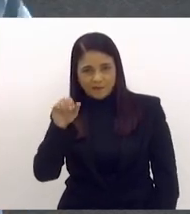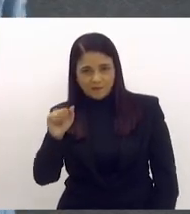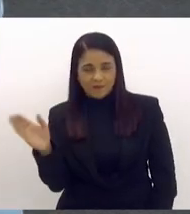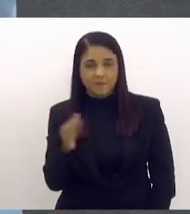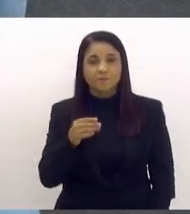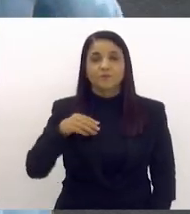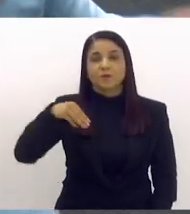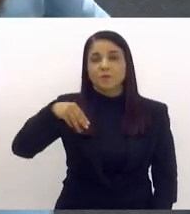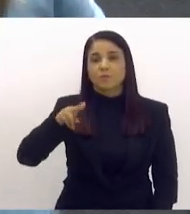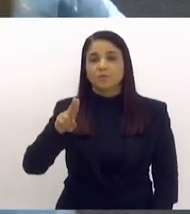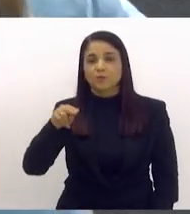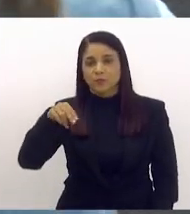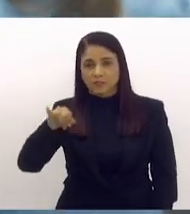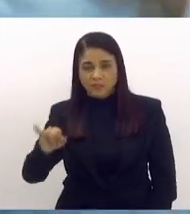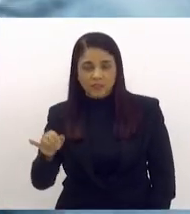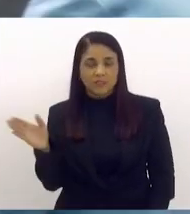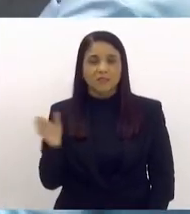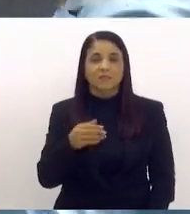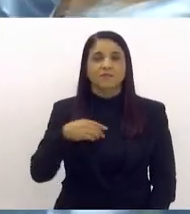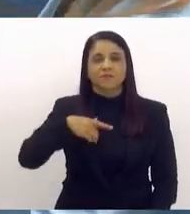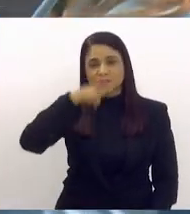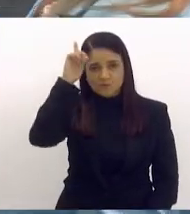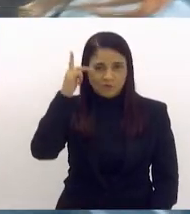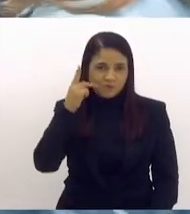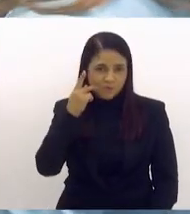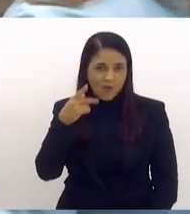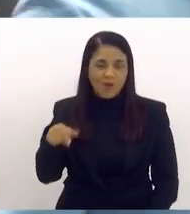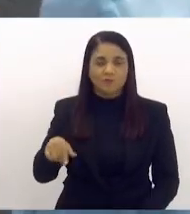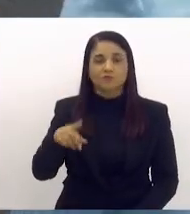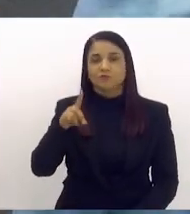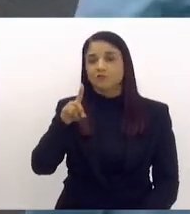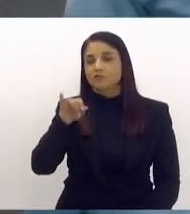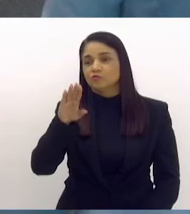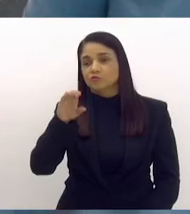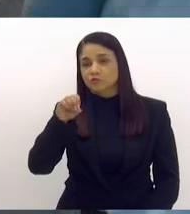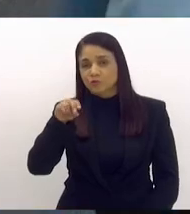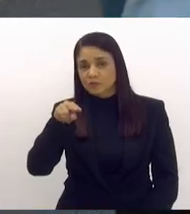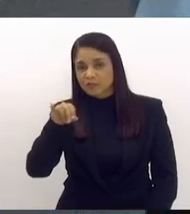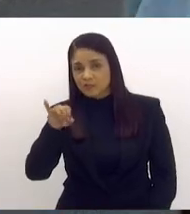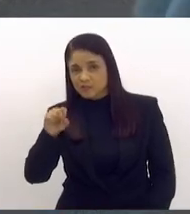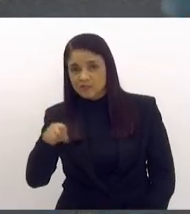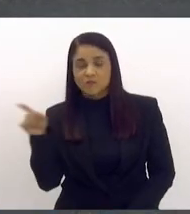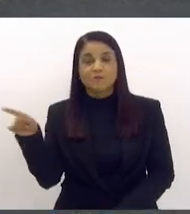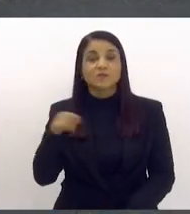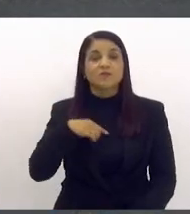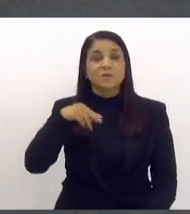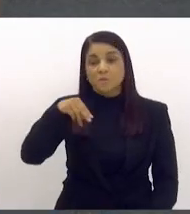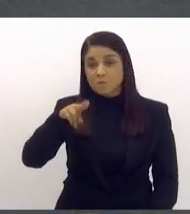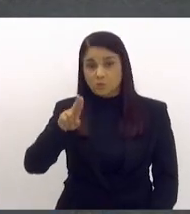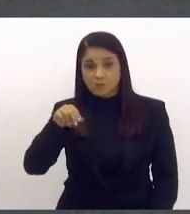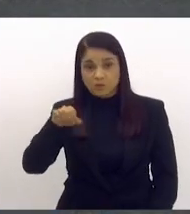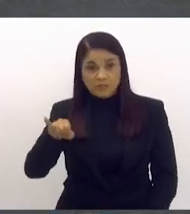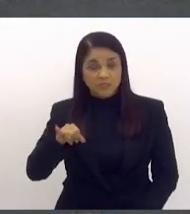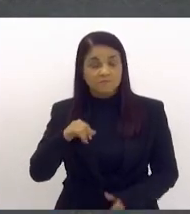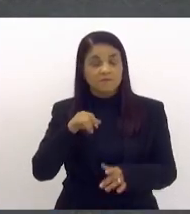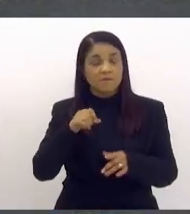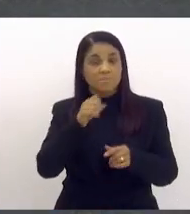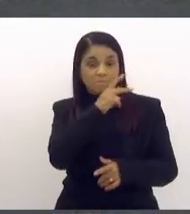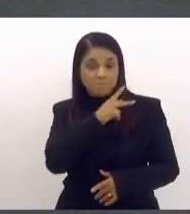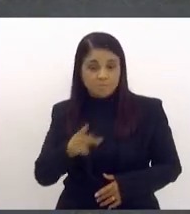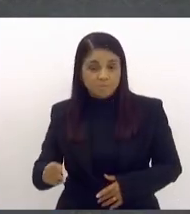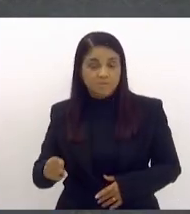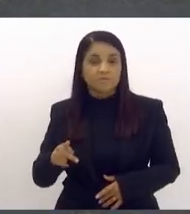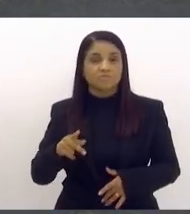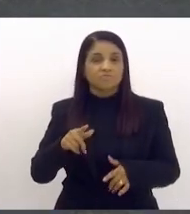presidente... Deputado Dionísio, deputado Munique, é presidente da Frente Parlamentar em Defesa das Doenças